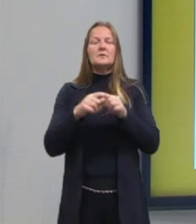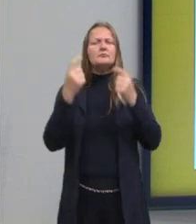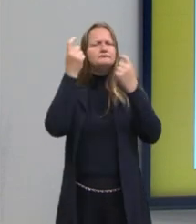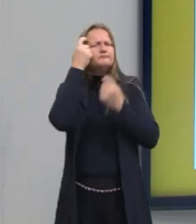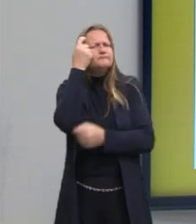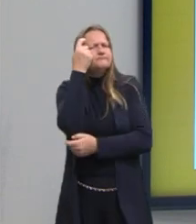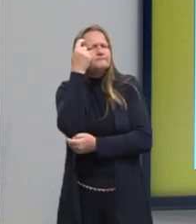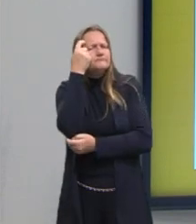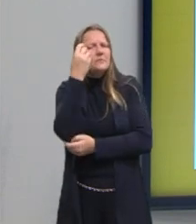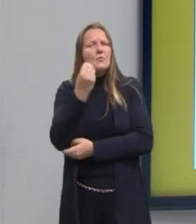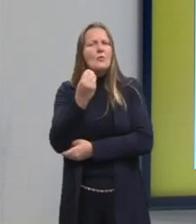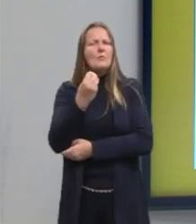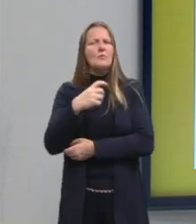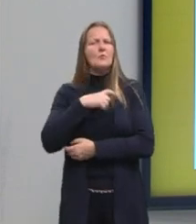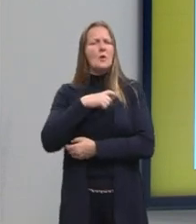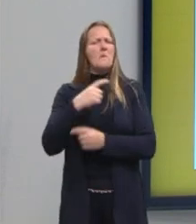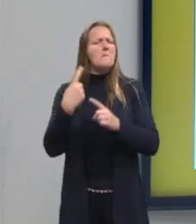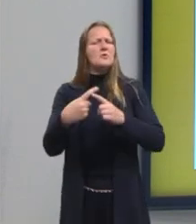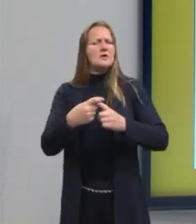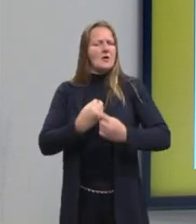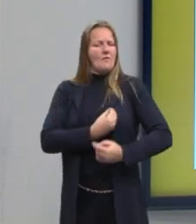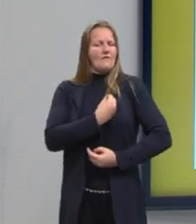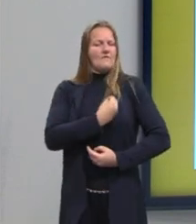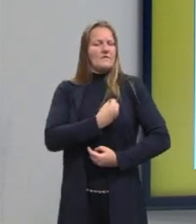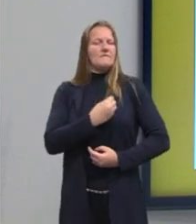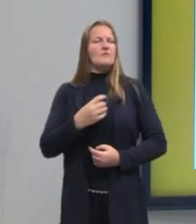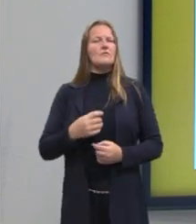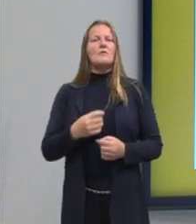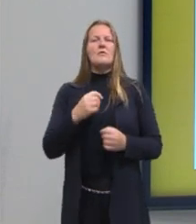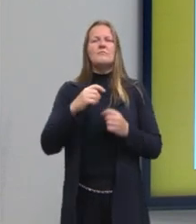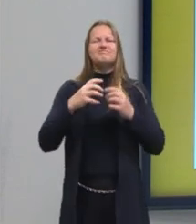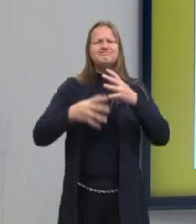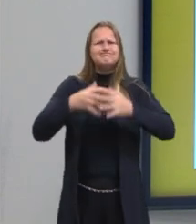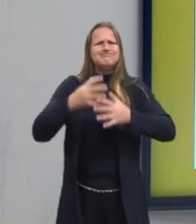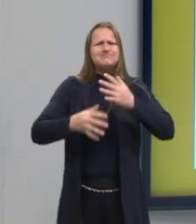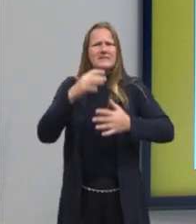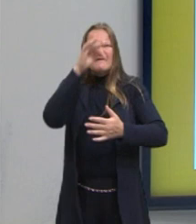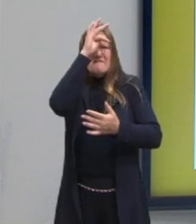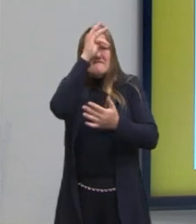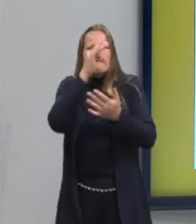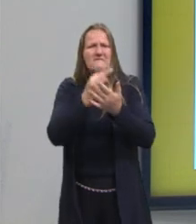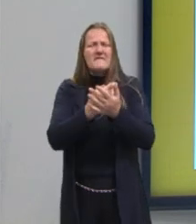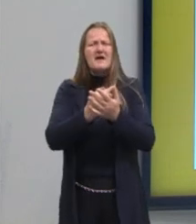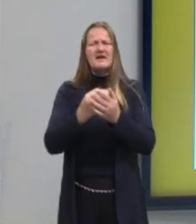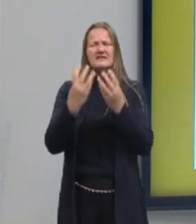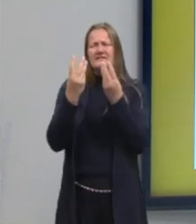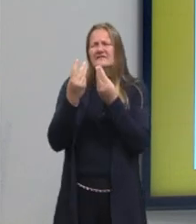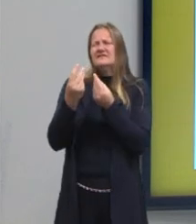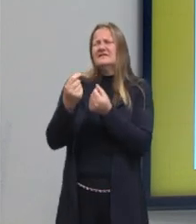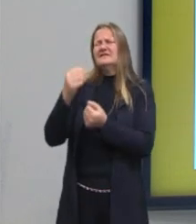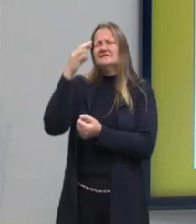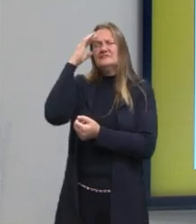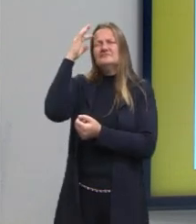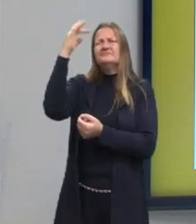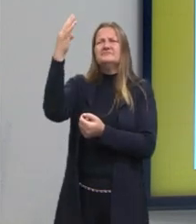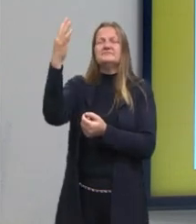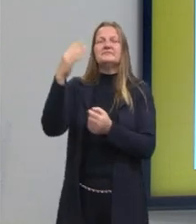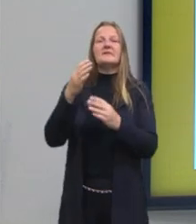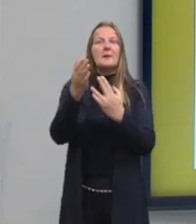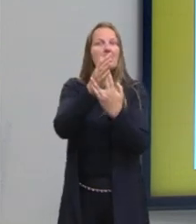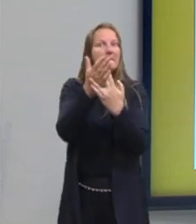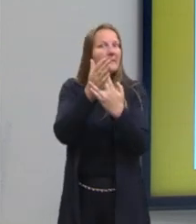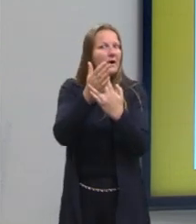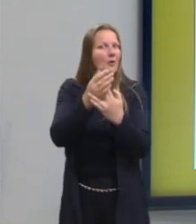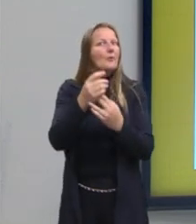Reflexão sobre o sentido de existir, conflito espiritual, fé versus desilusão. Lembra lá do Barroco, onde as pessoas